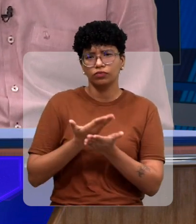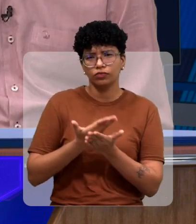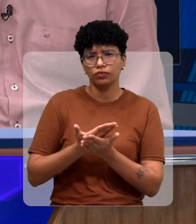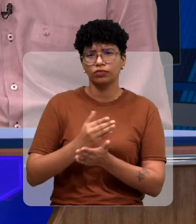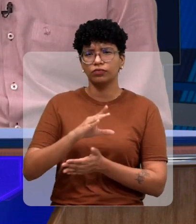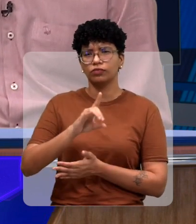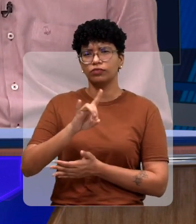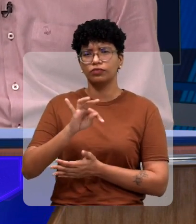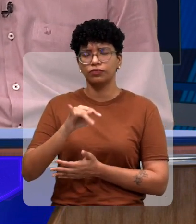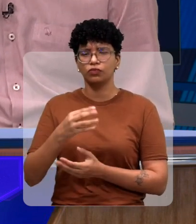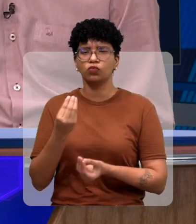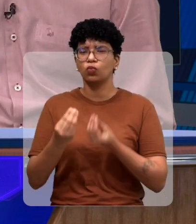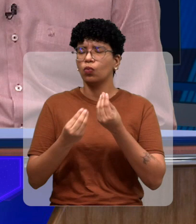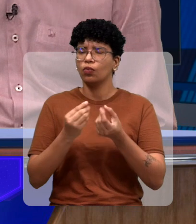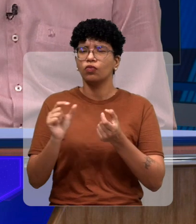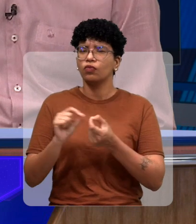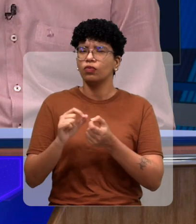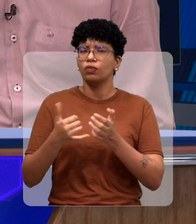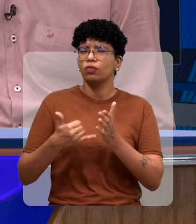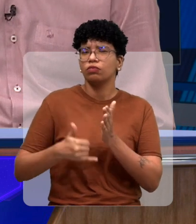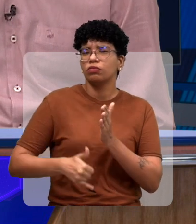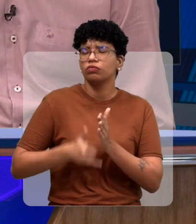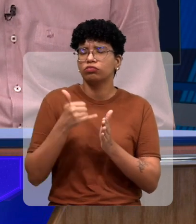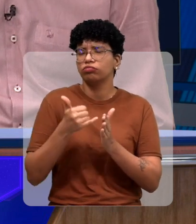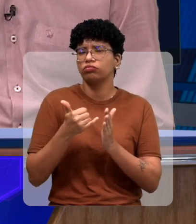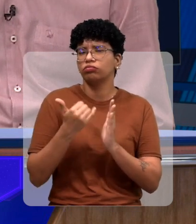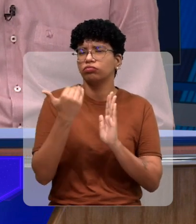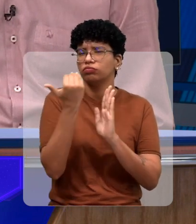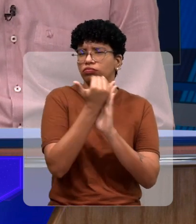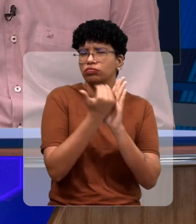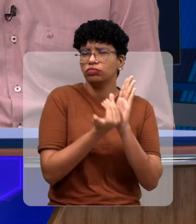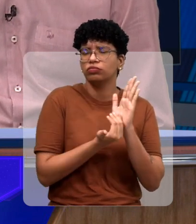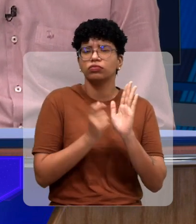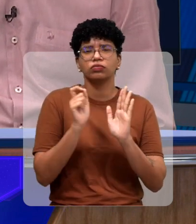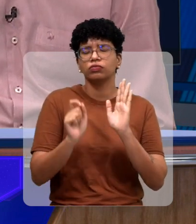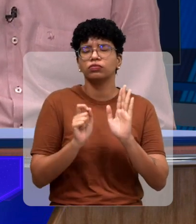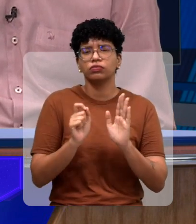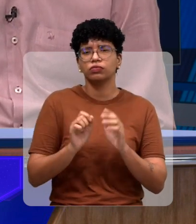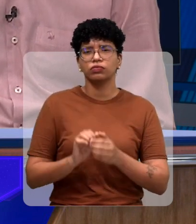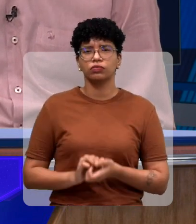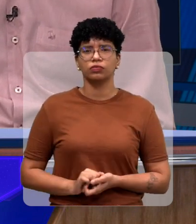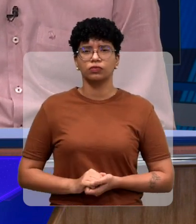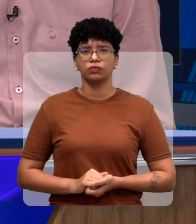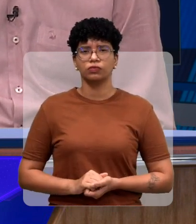estudar na debite como ele faz qual o procedimento que as pessoas devem ter